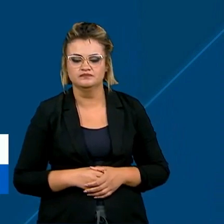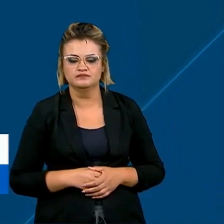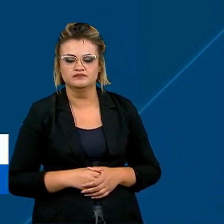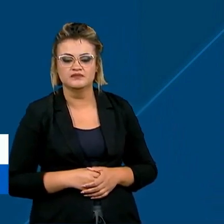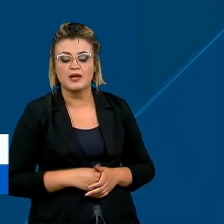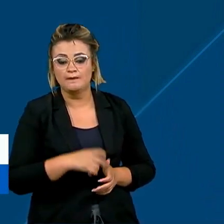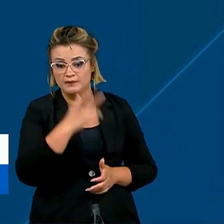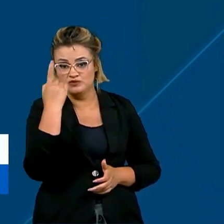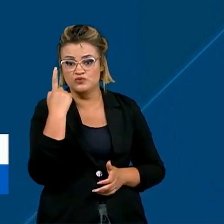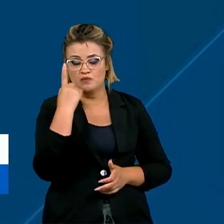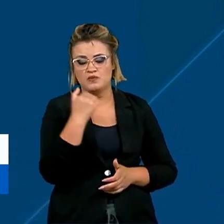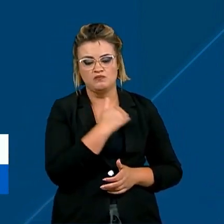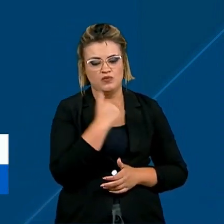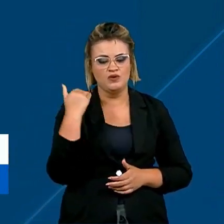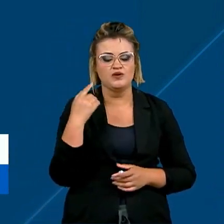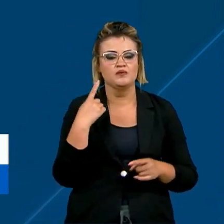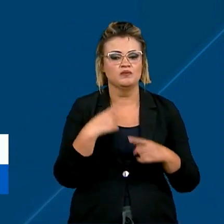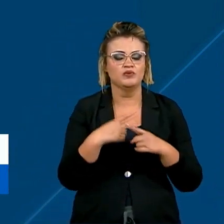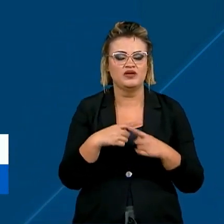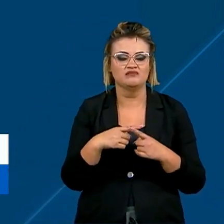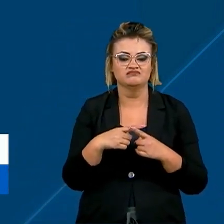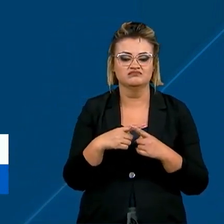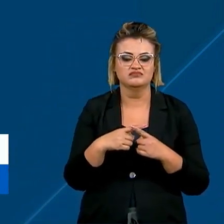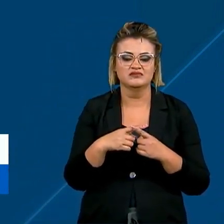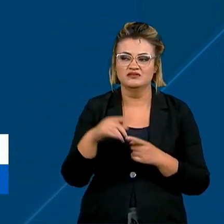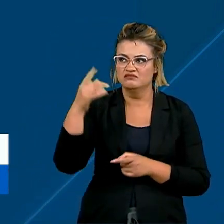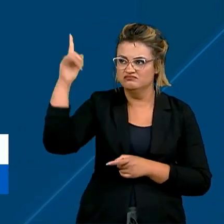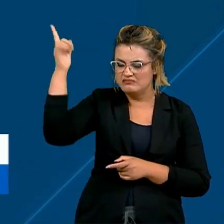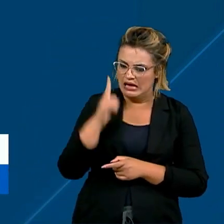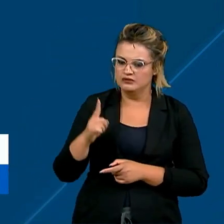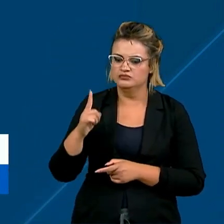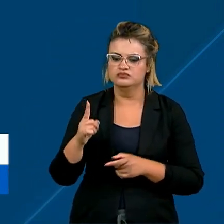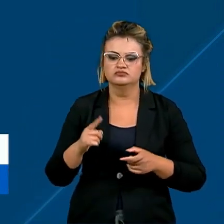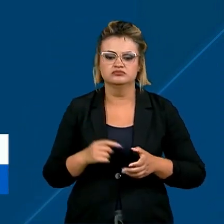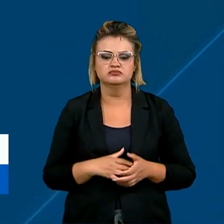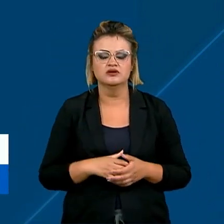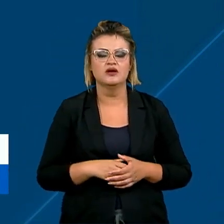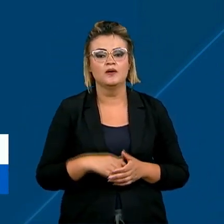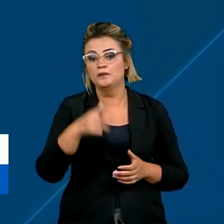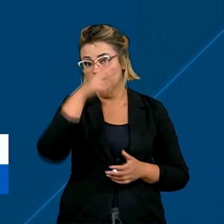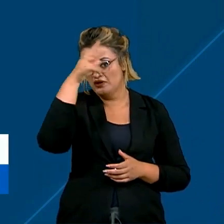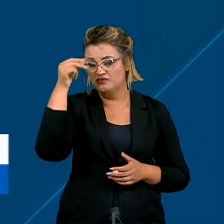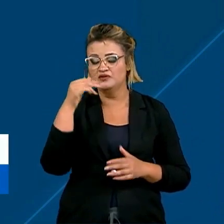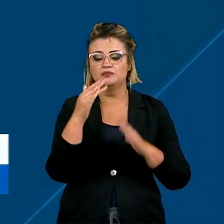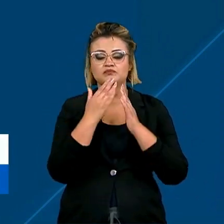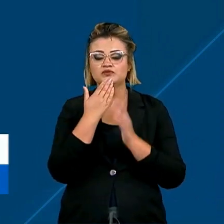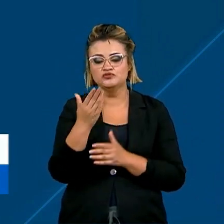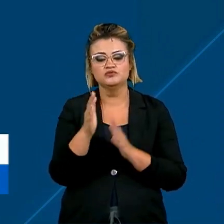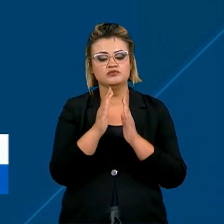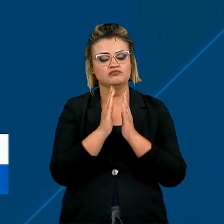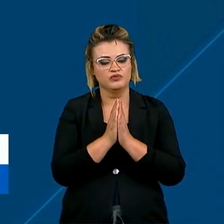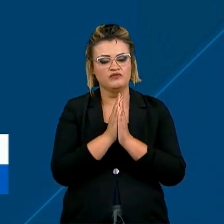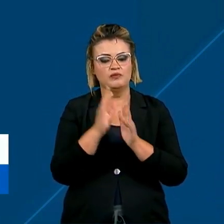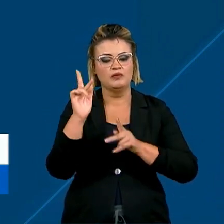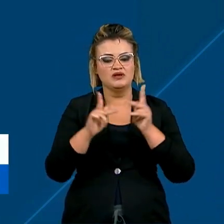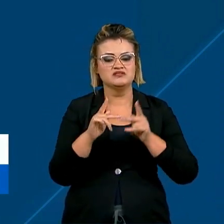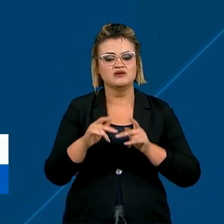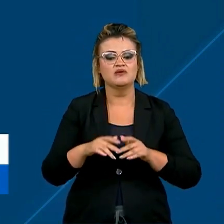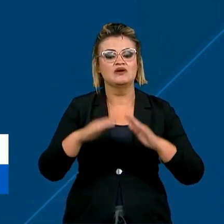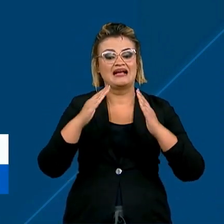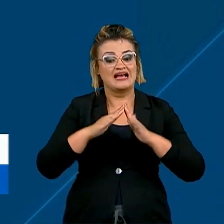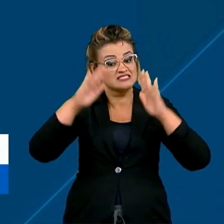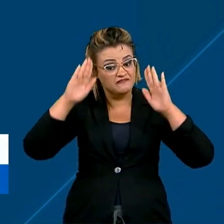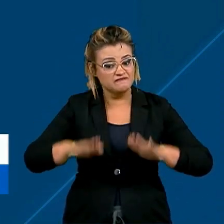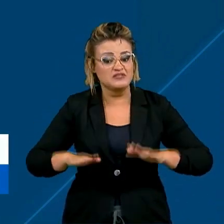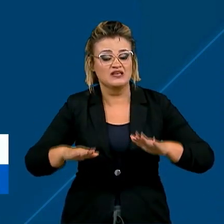Uma pessoa morreu depois de ser atingida por um raio. O prefeito fez um apelo à população. Permaneçam em